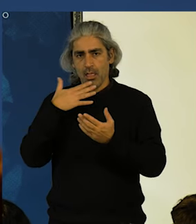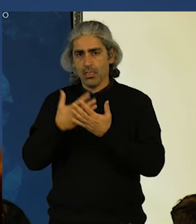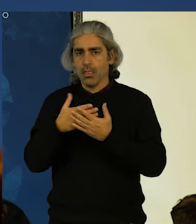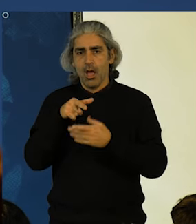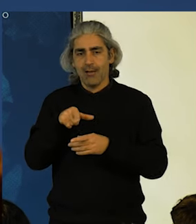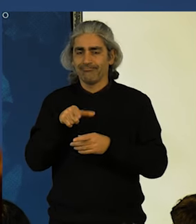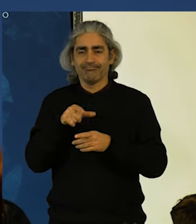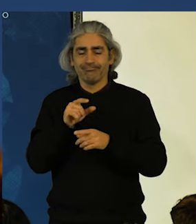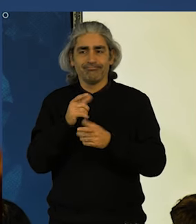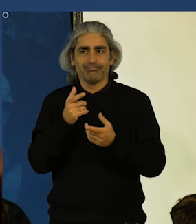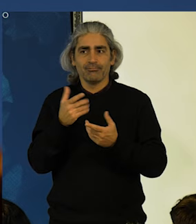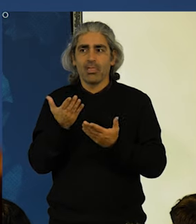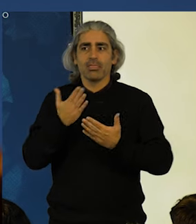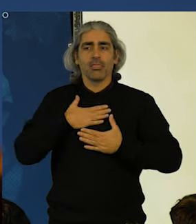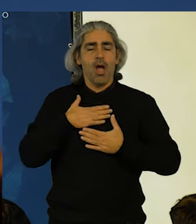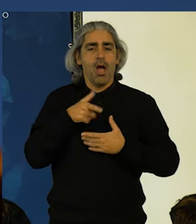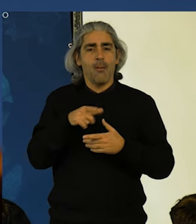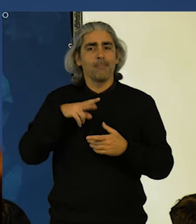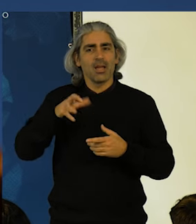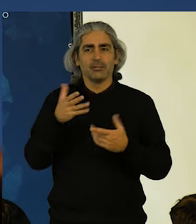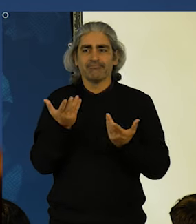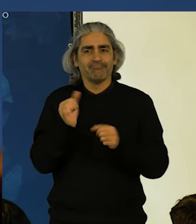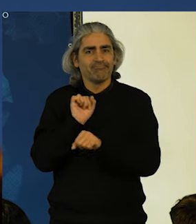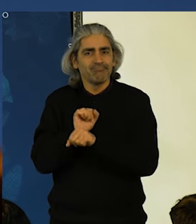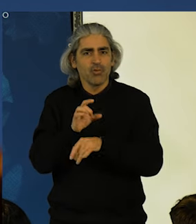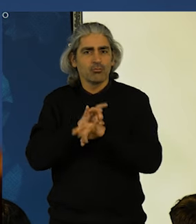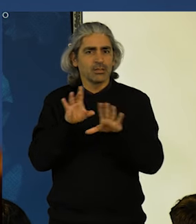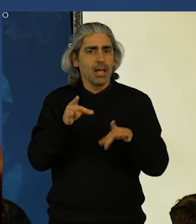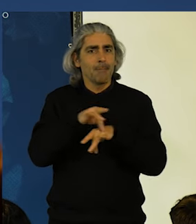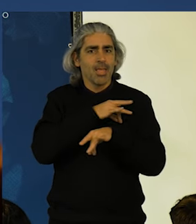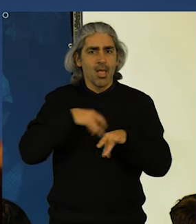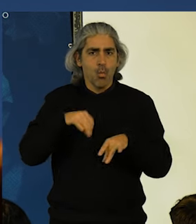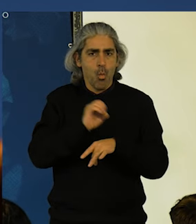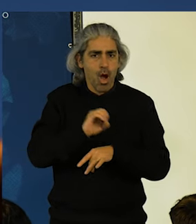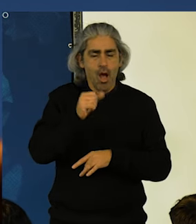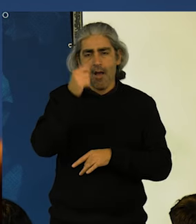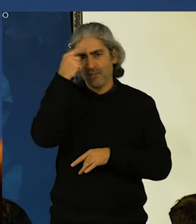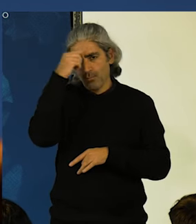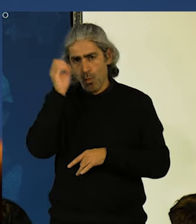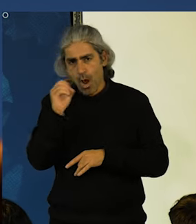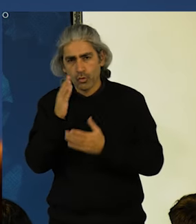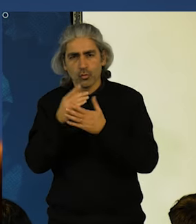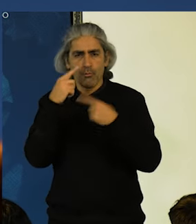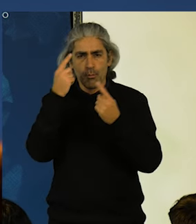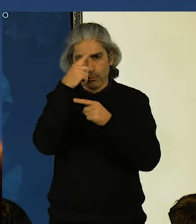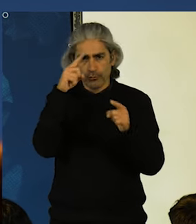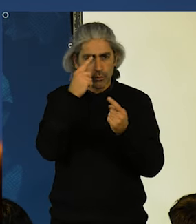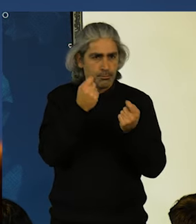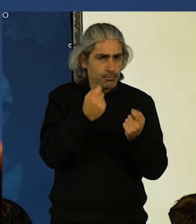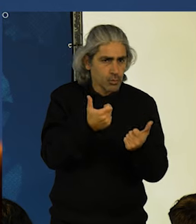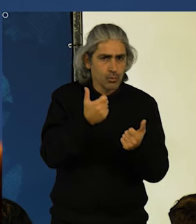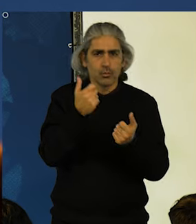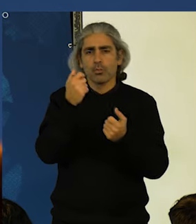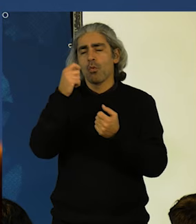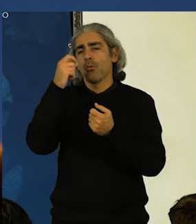preso por arames. Hospitais sem médicos nem enfermeiros. Escola pública sem professores e com poucos auxiliares